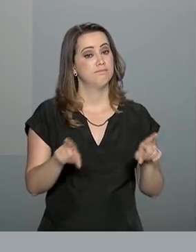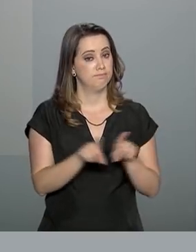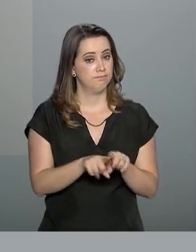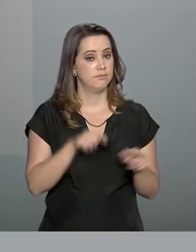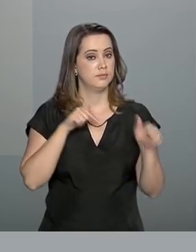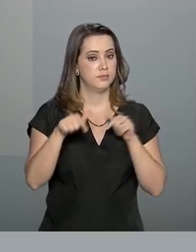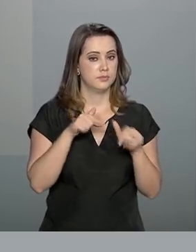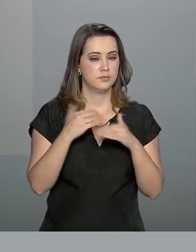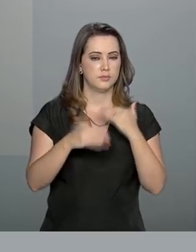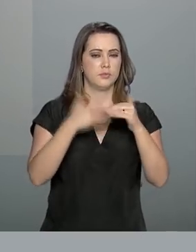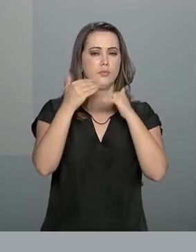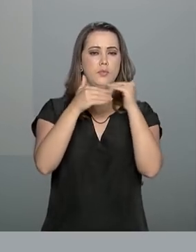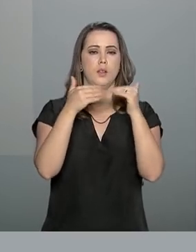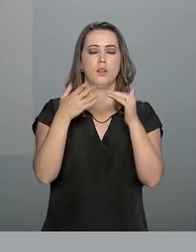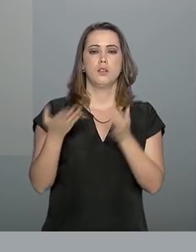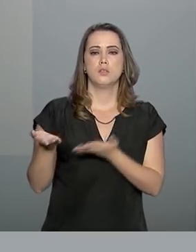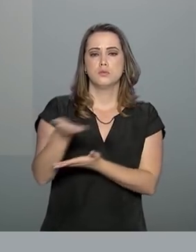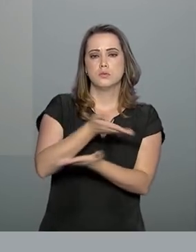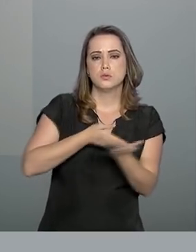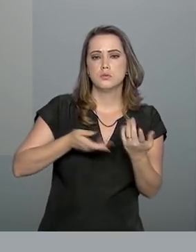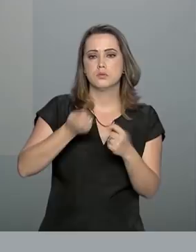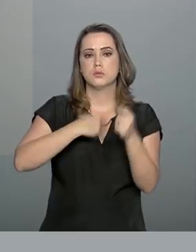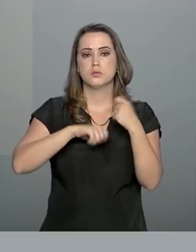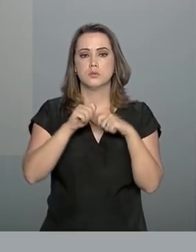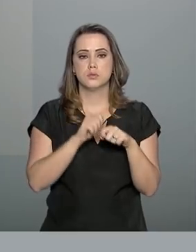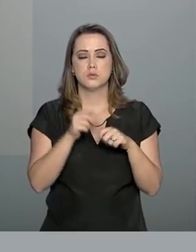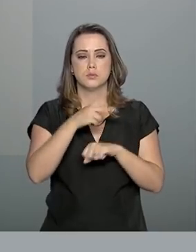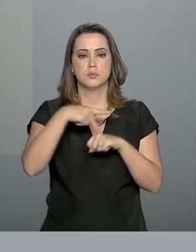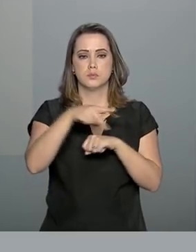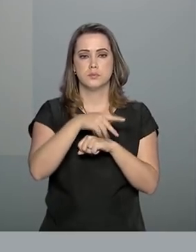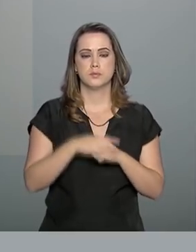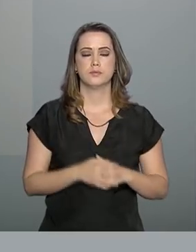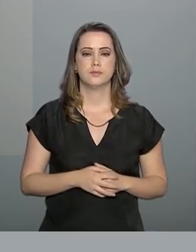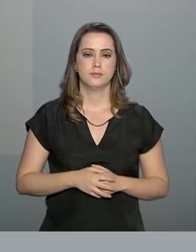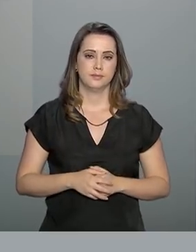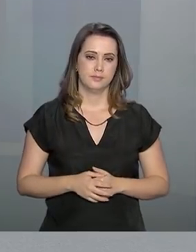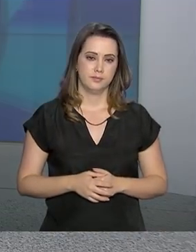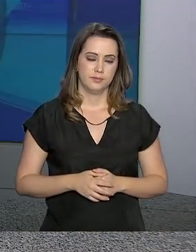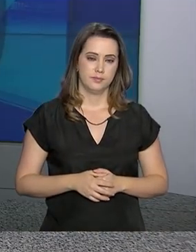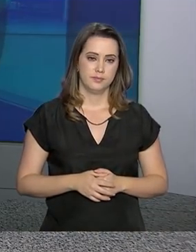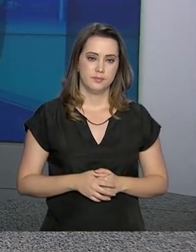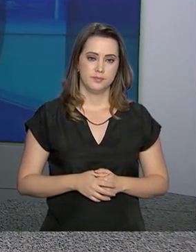também trabalham para aumentar as relações econômicas entre os dois países.